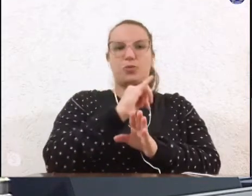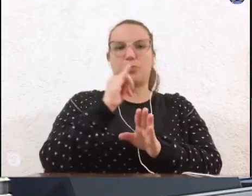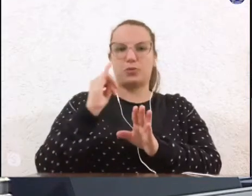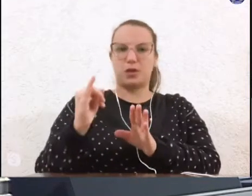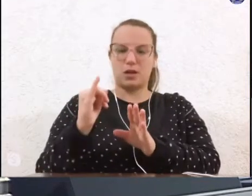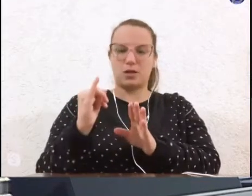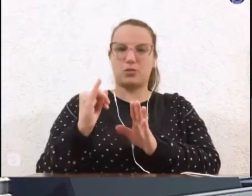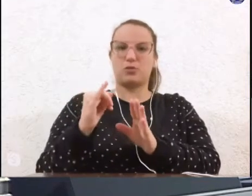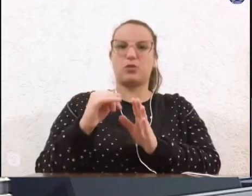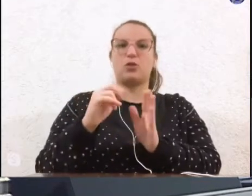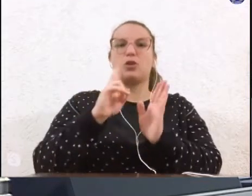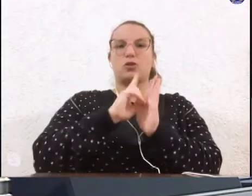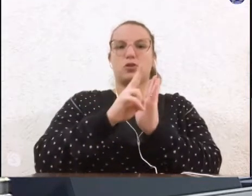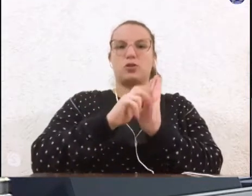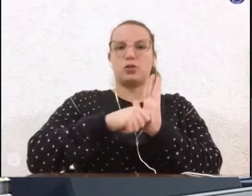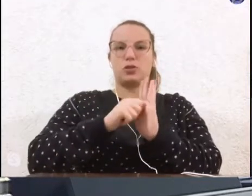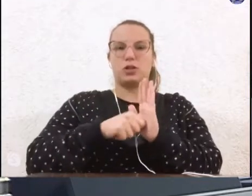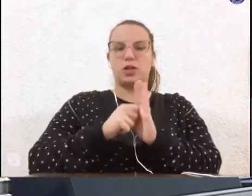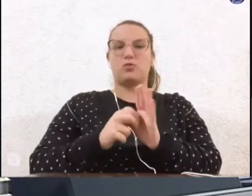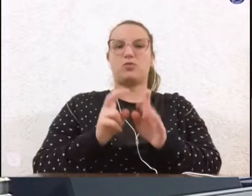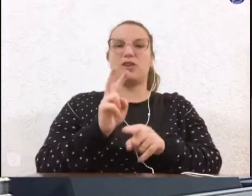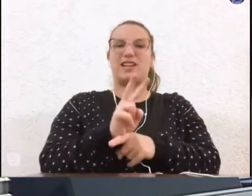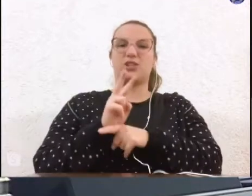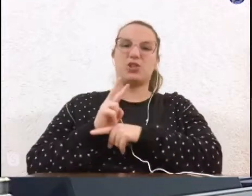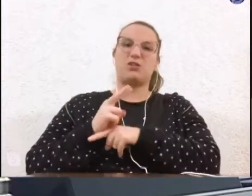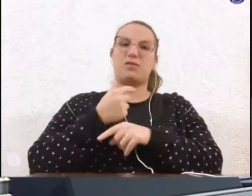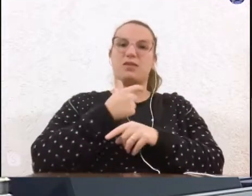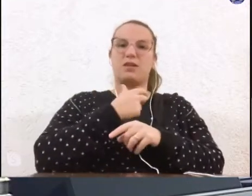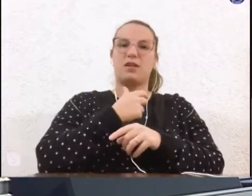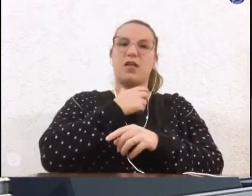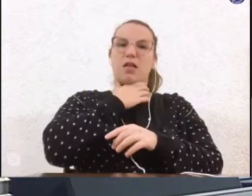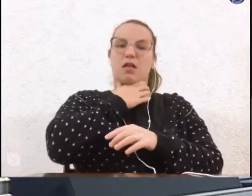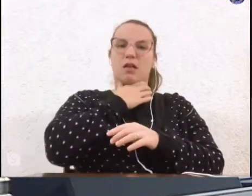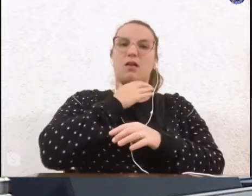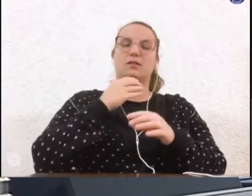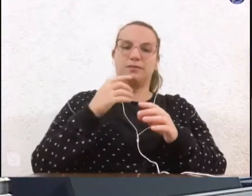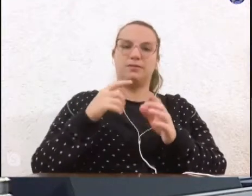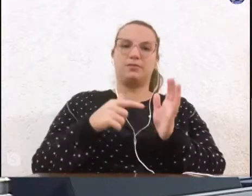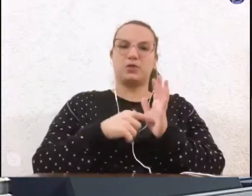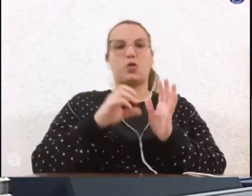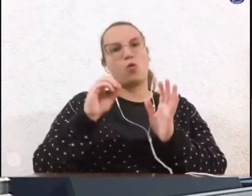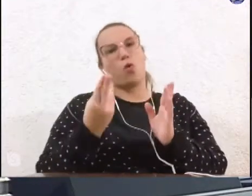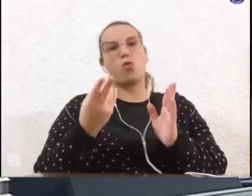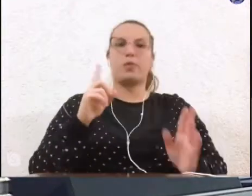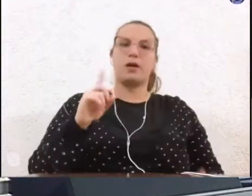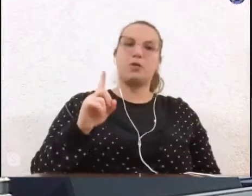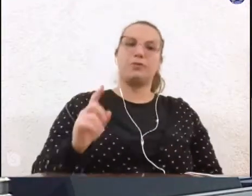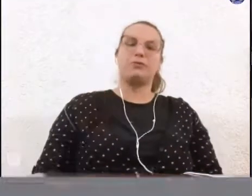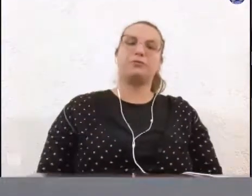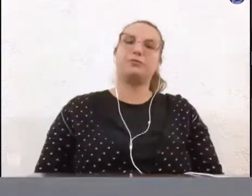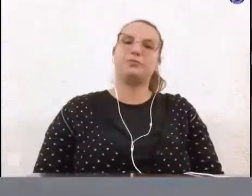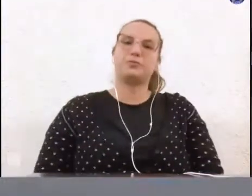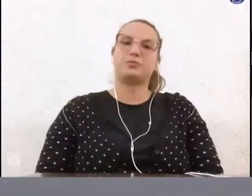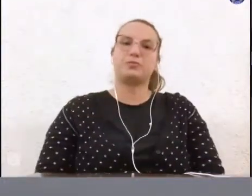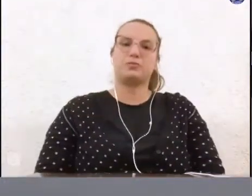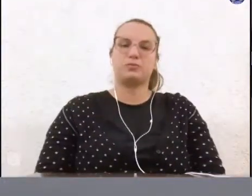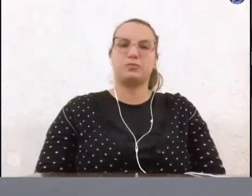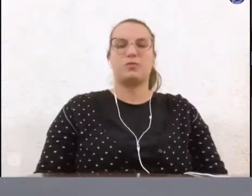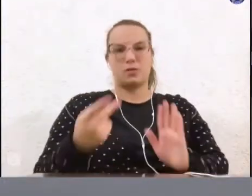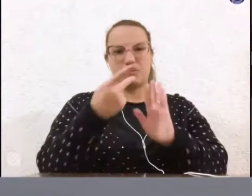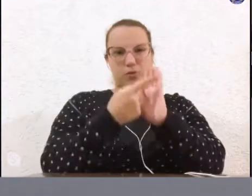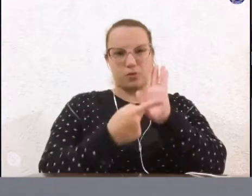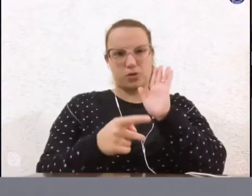inscritos em dívida ativa, ajuizados ou não. Projeto,